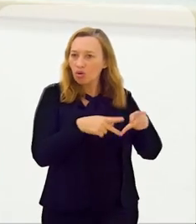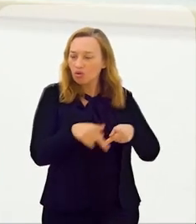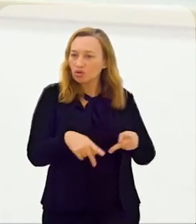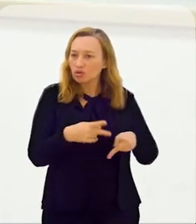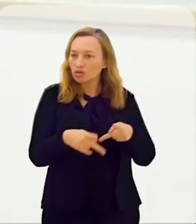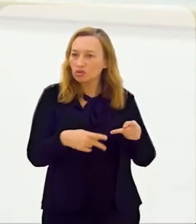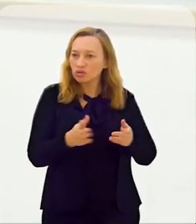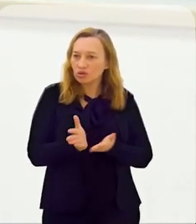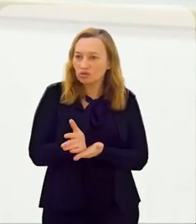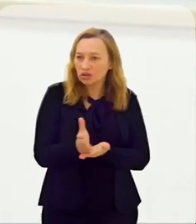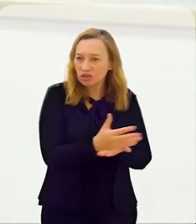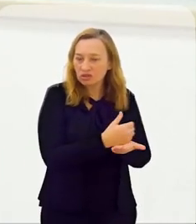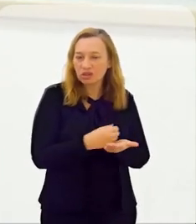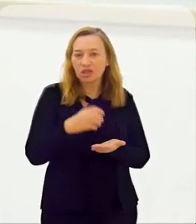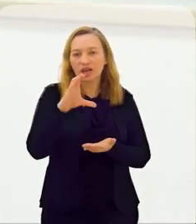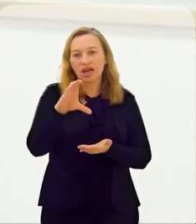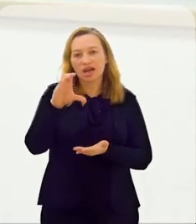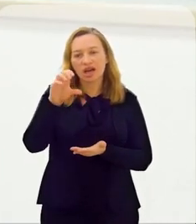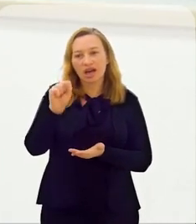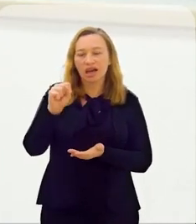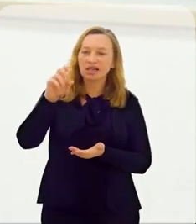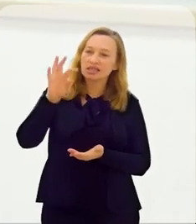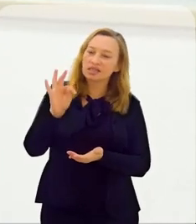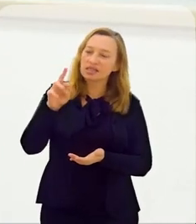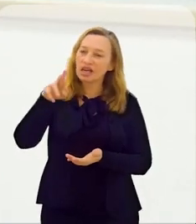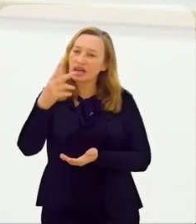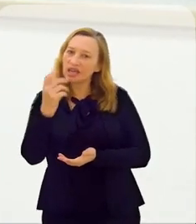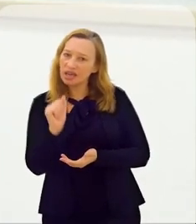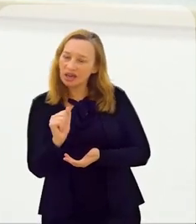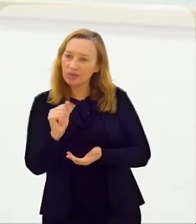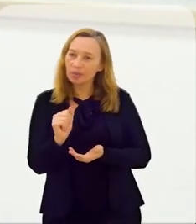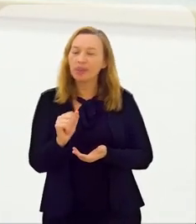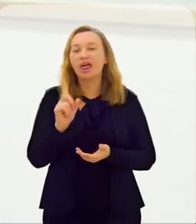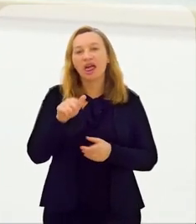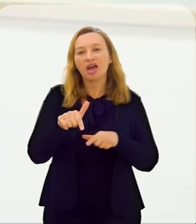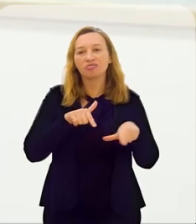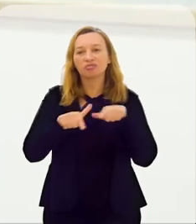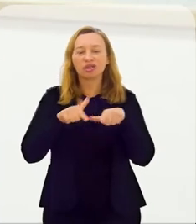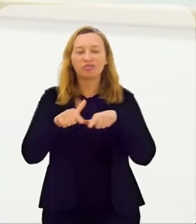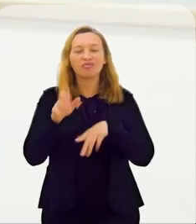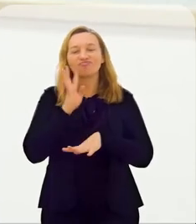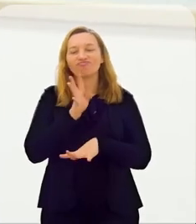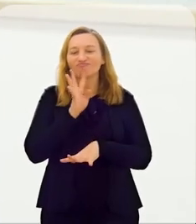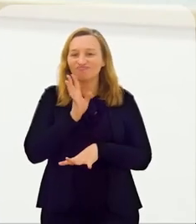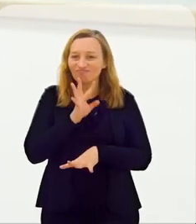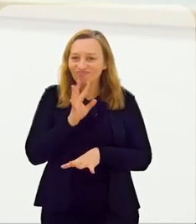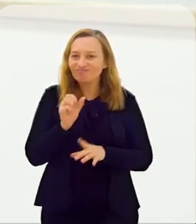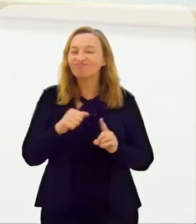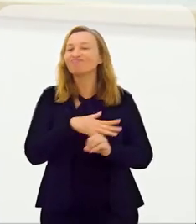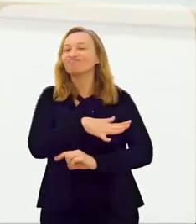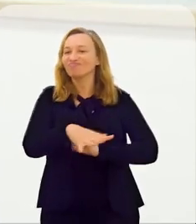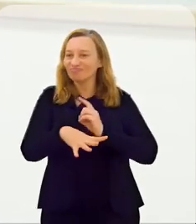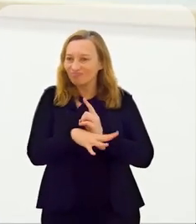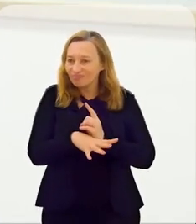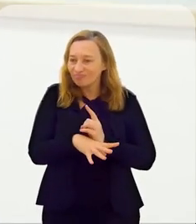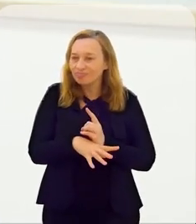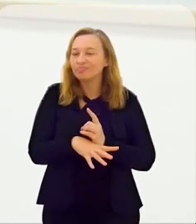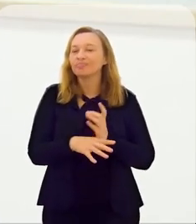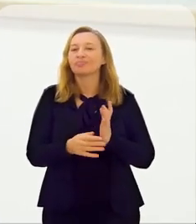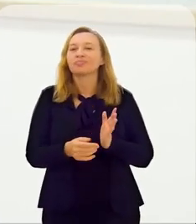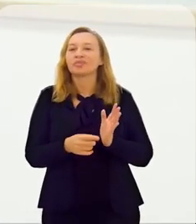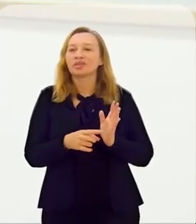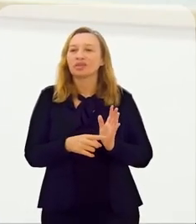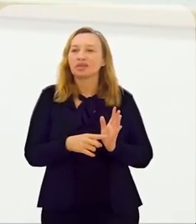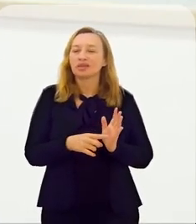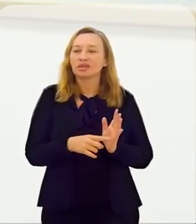povos que fazem a colheita das castanhas no mato. E é um trabalho muito legal,